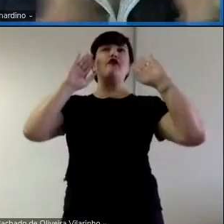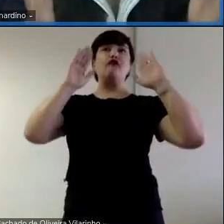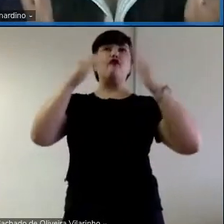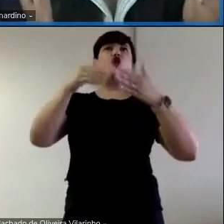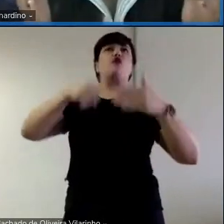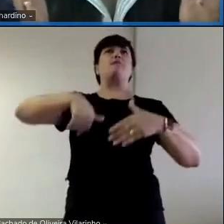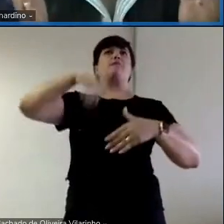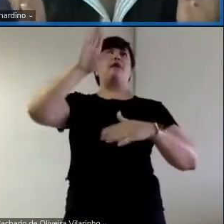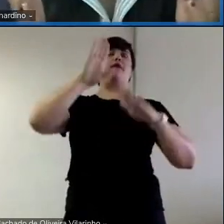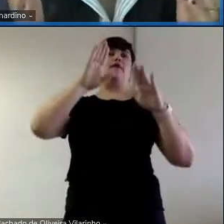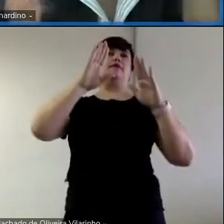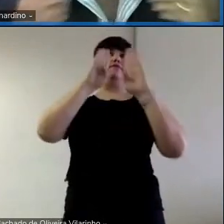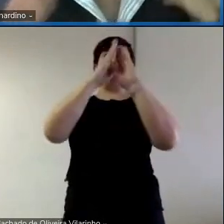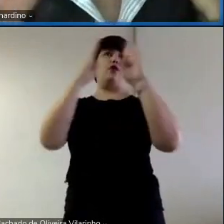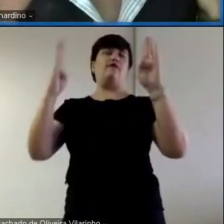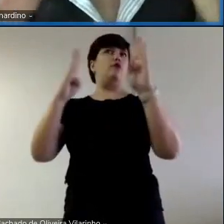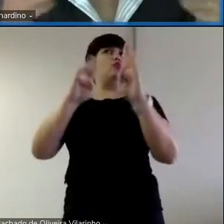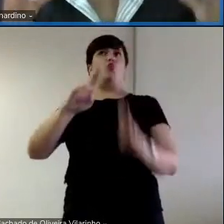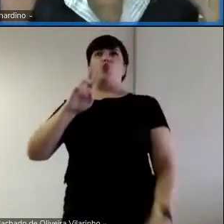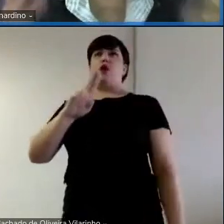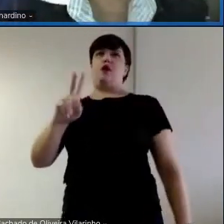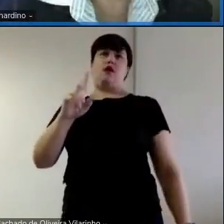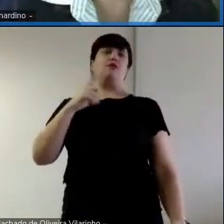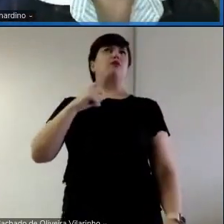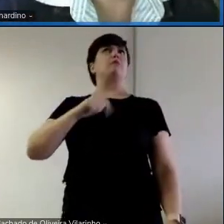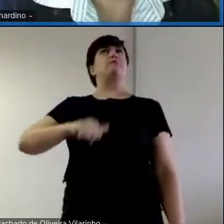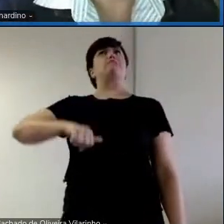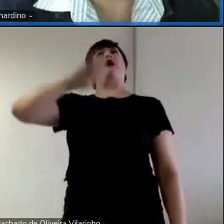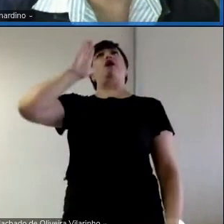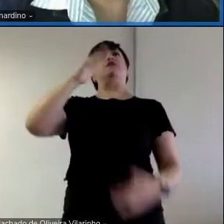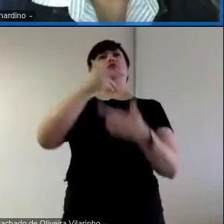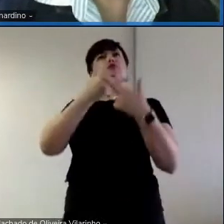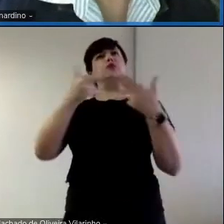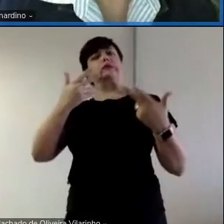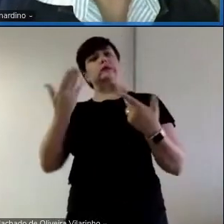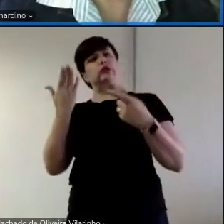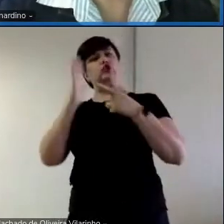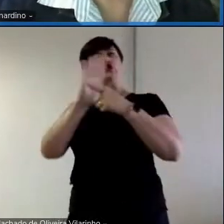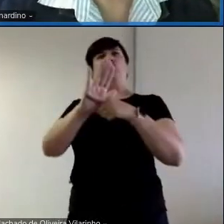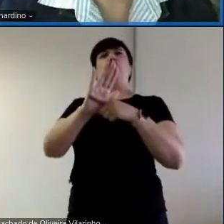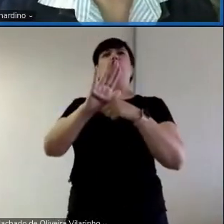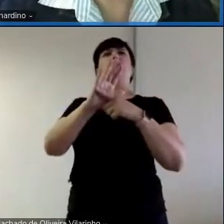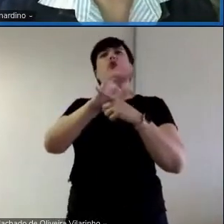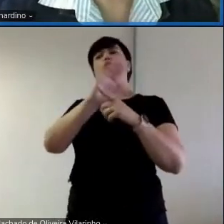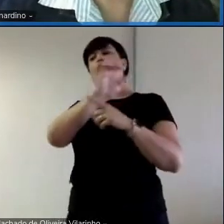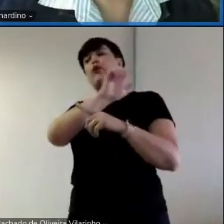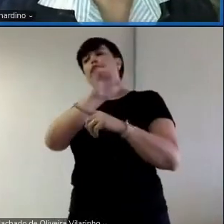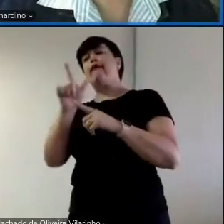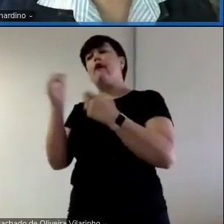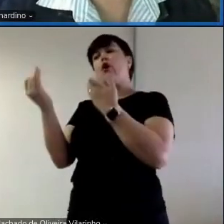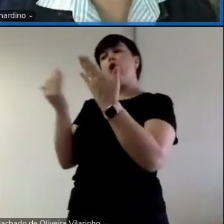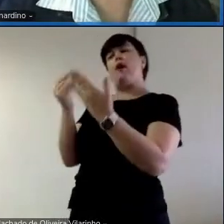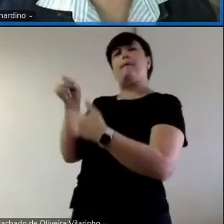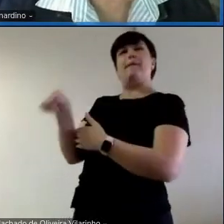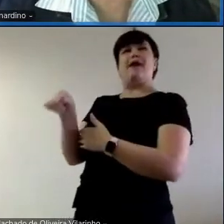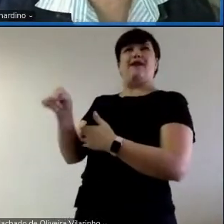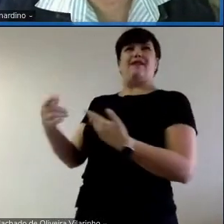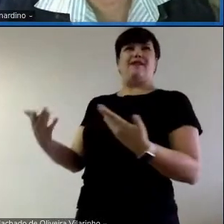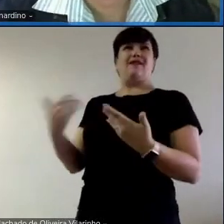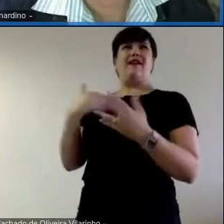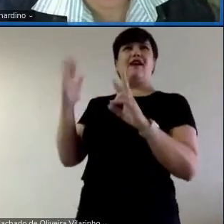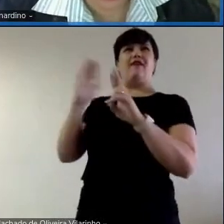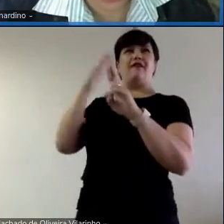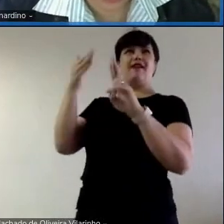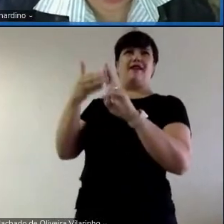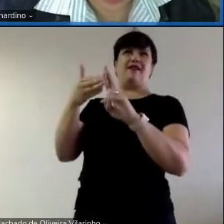bibliografia e não é isso você tem muito mais contribuições do que as as referências